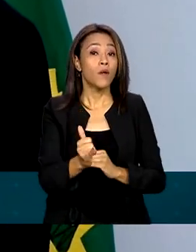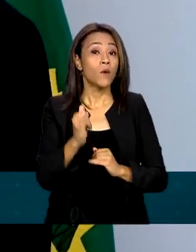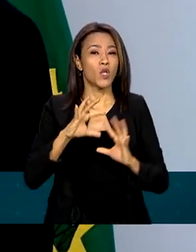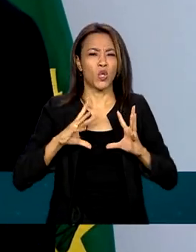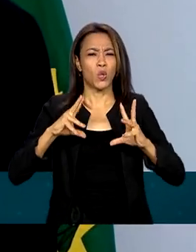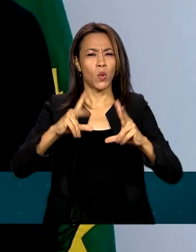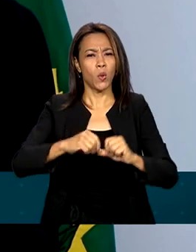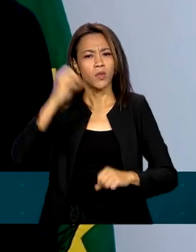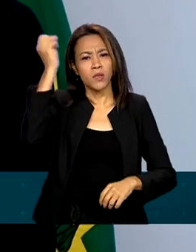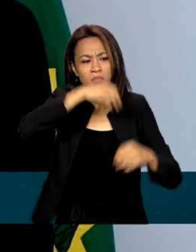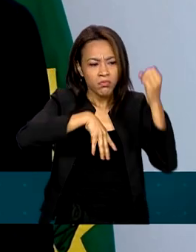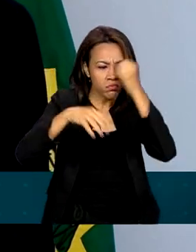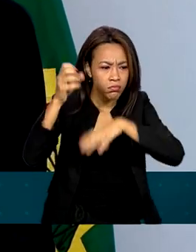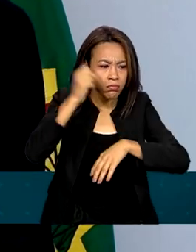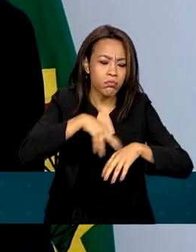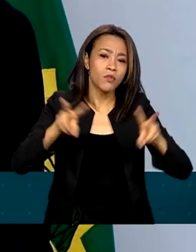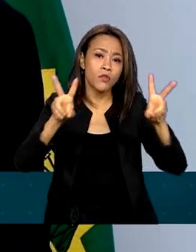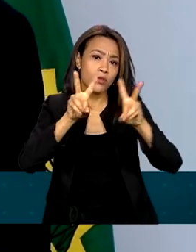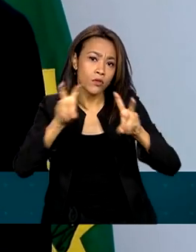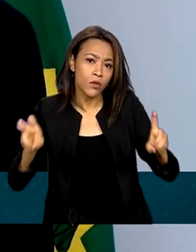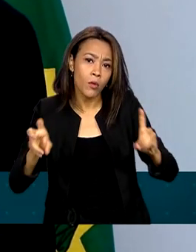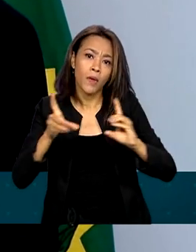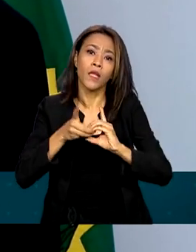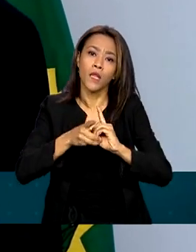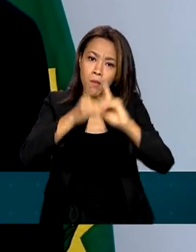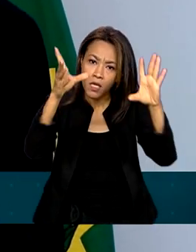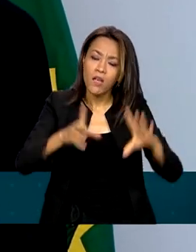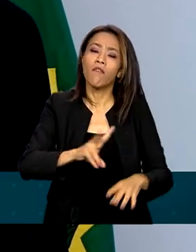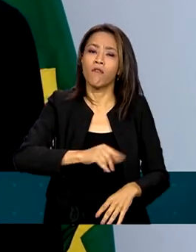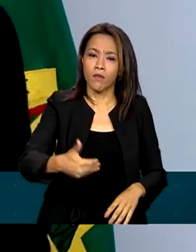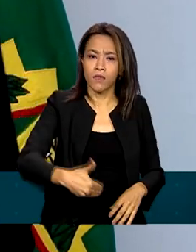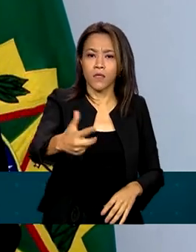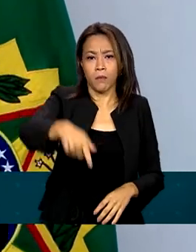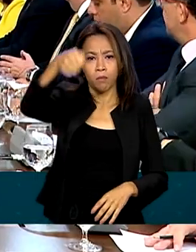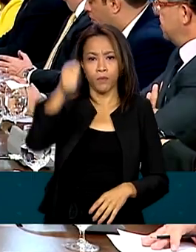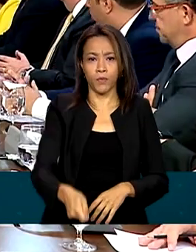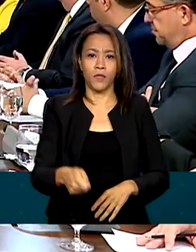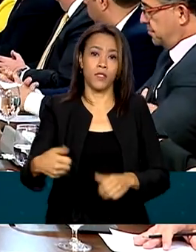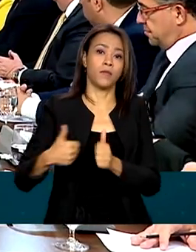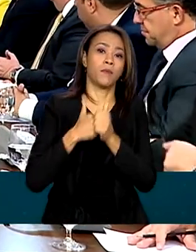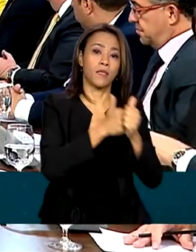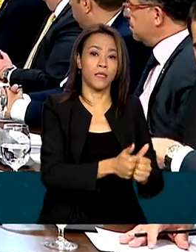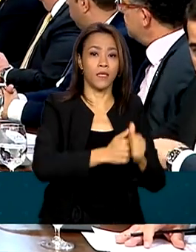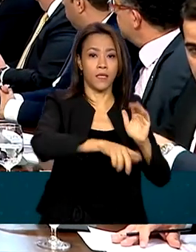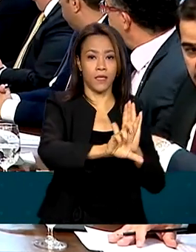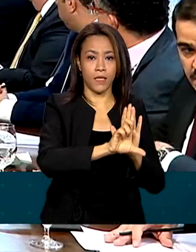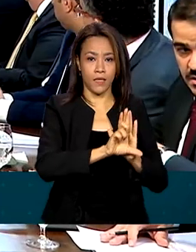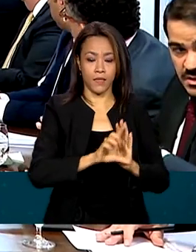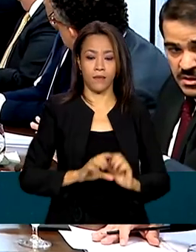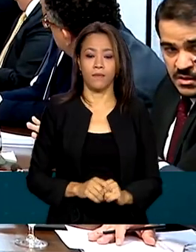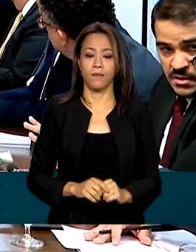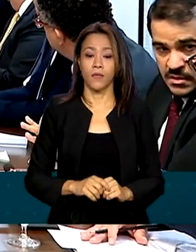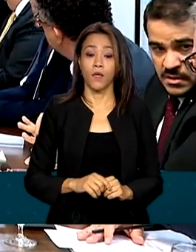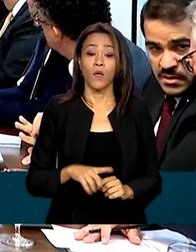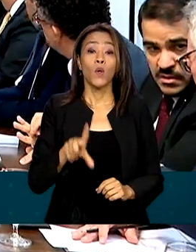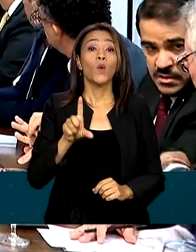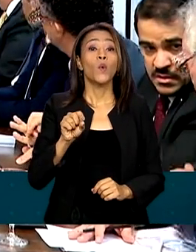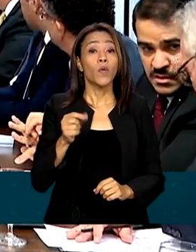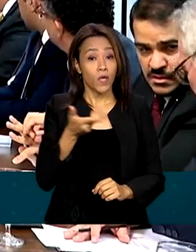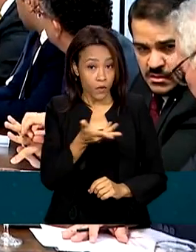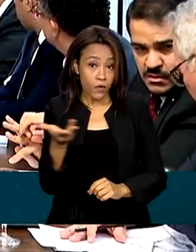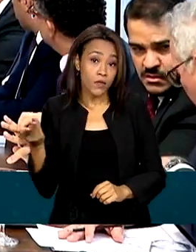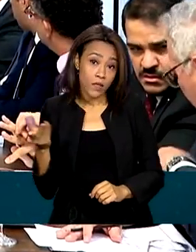desrespeitarem a ordem democrática vão ser punidos com o rigor da lei. E o que vocês estão fazendo com esse